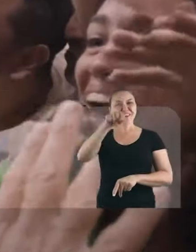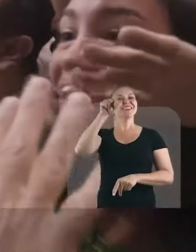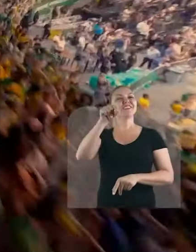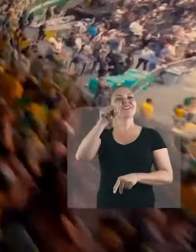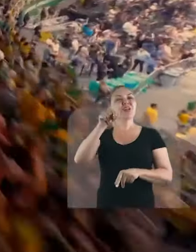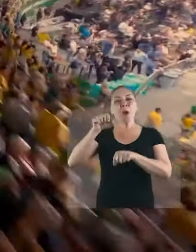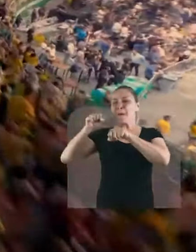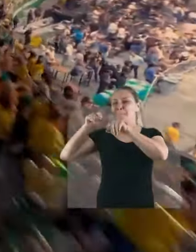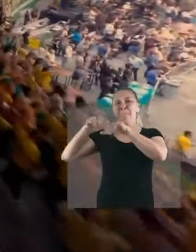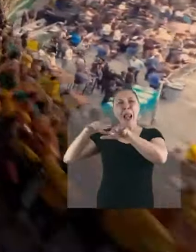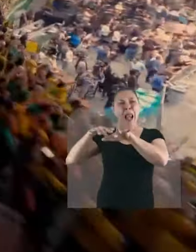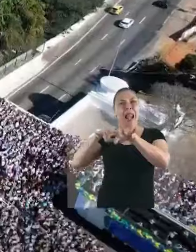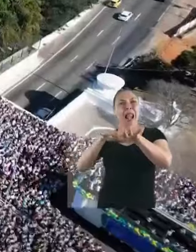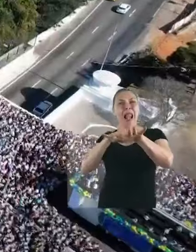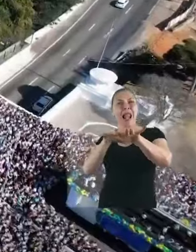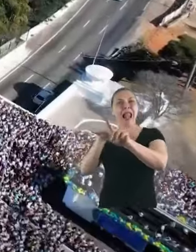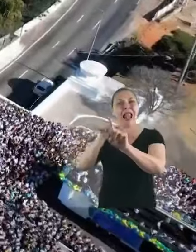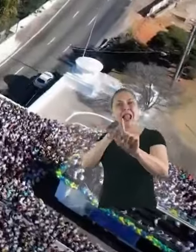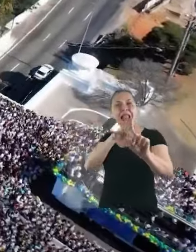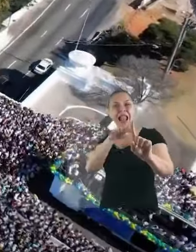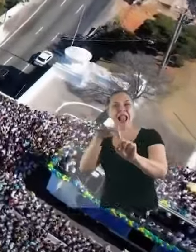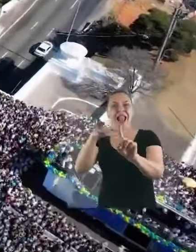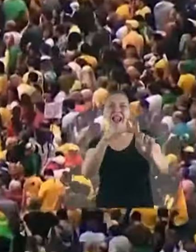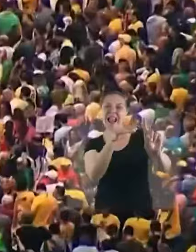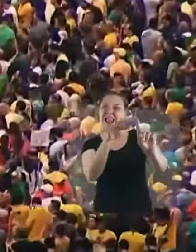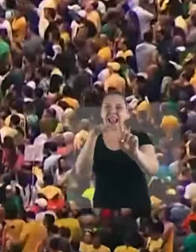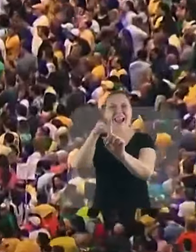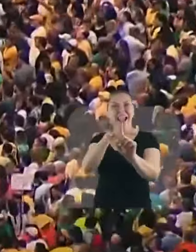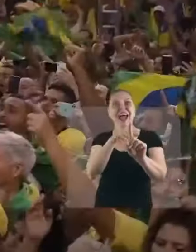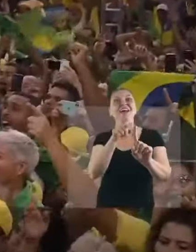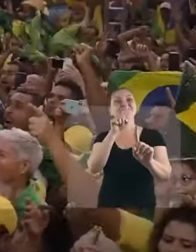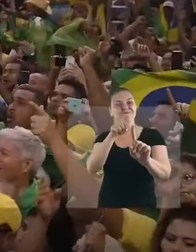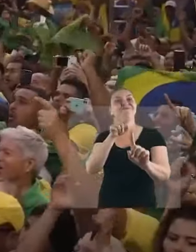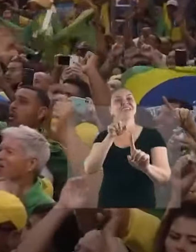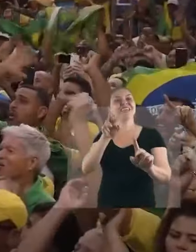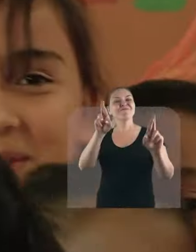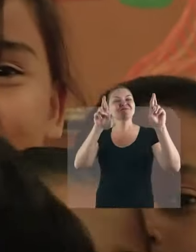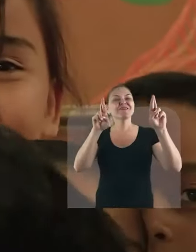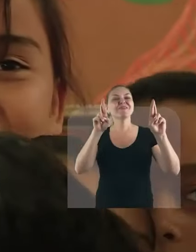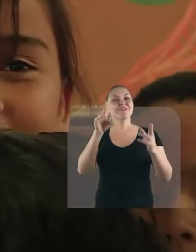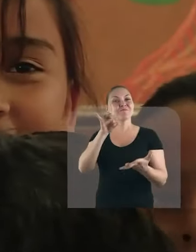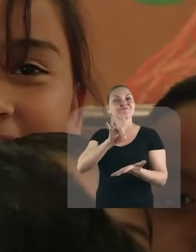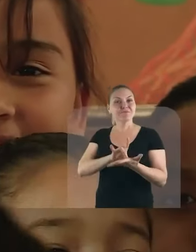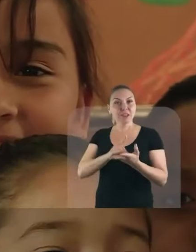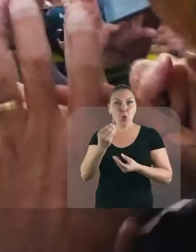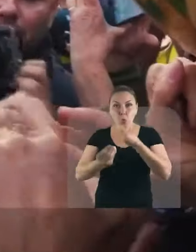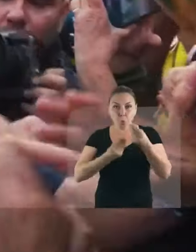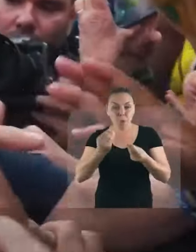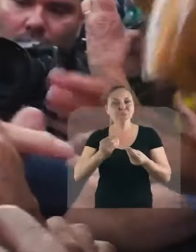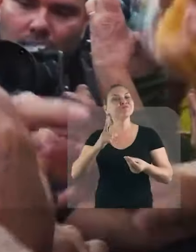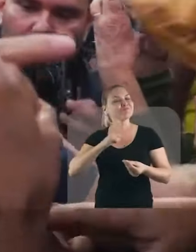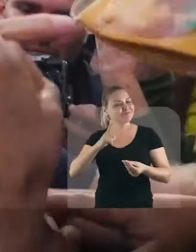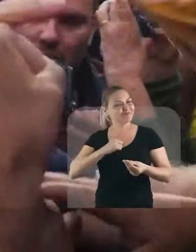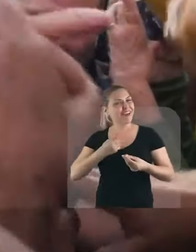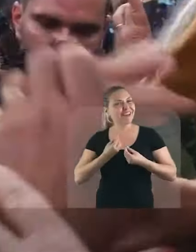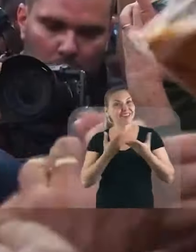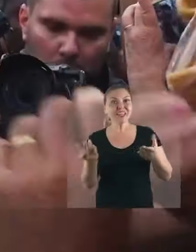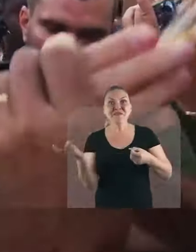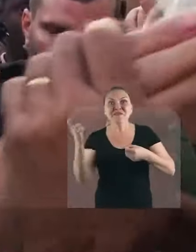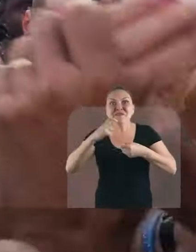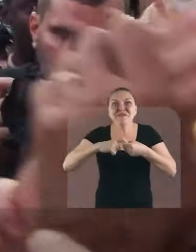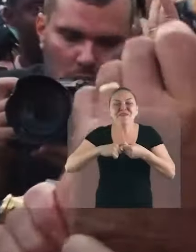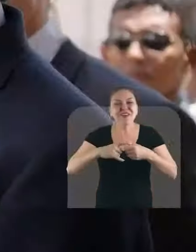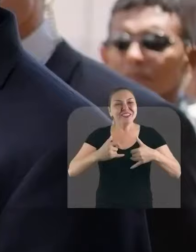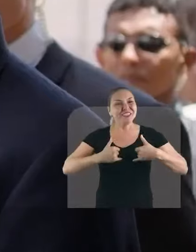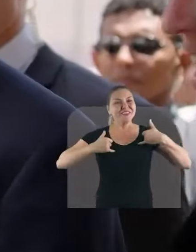Do povo Que arrasta Multidões Bolsonaro É a esperança Verdadeira E está